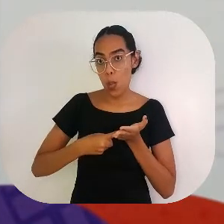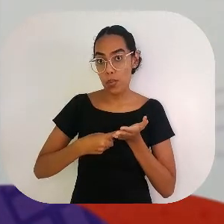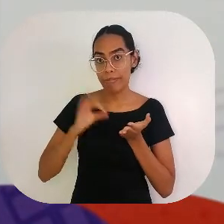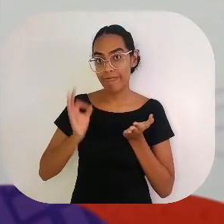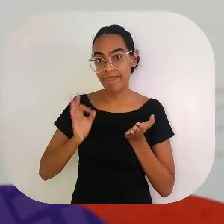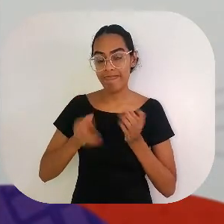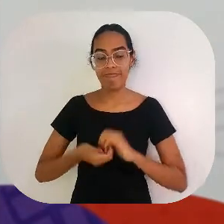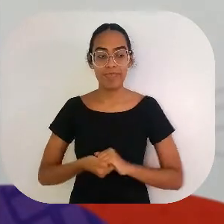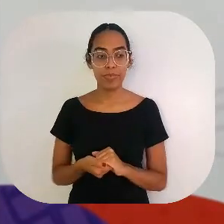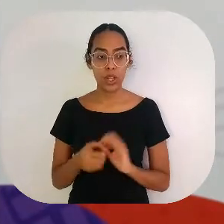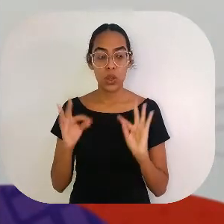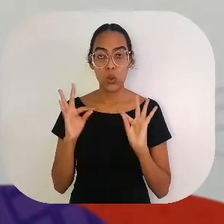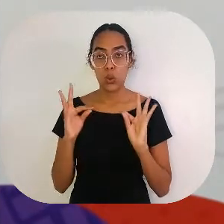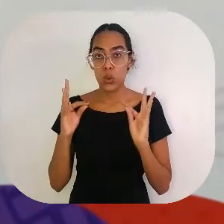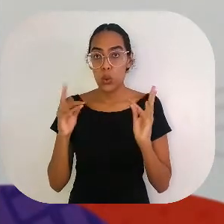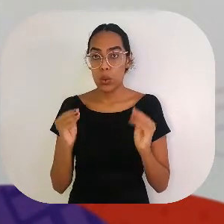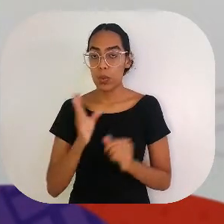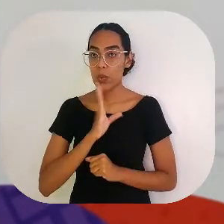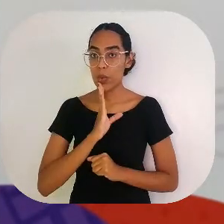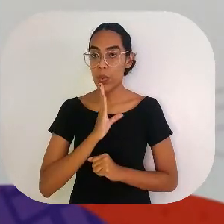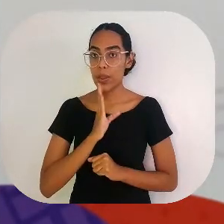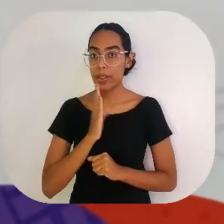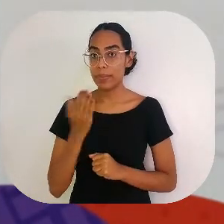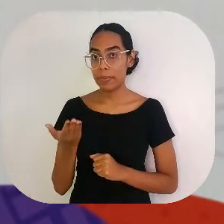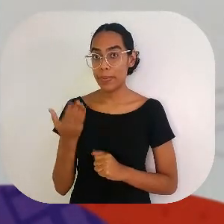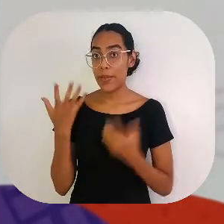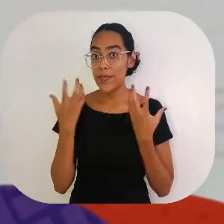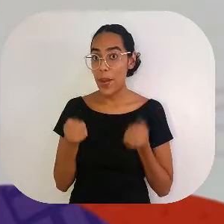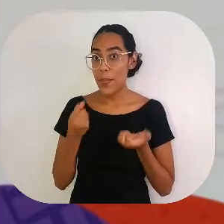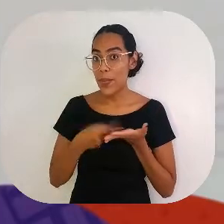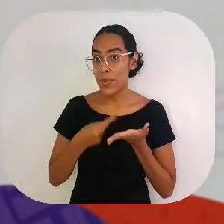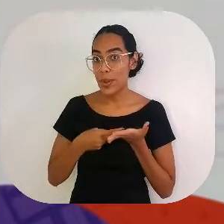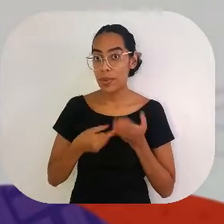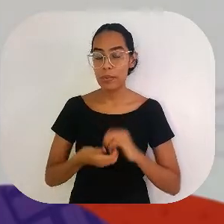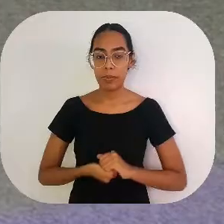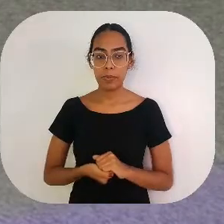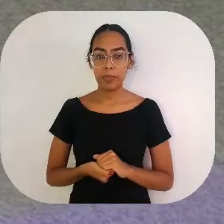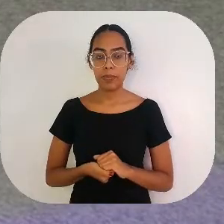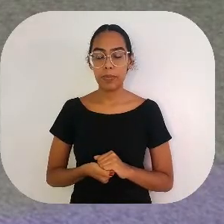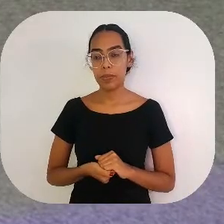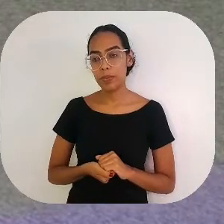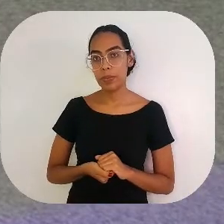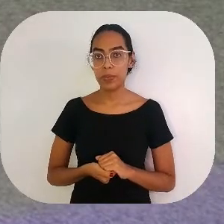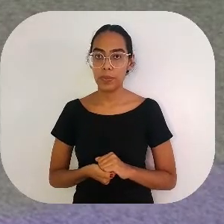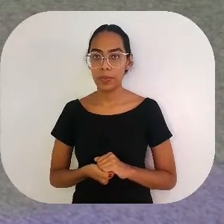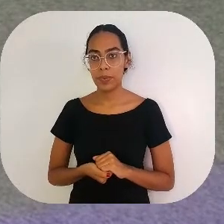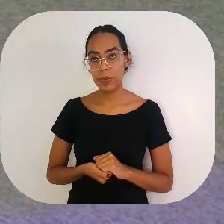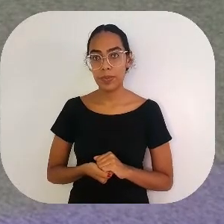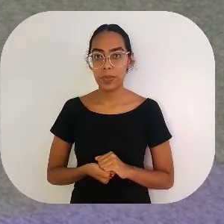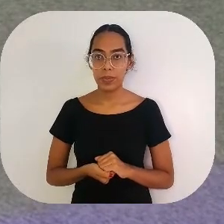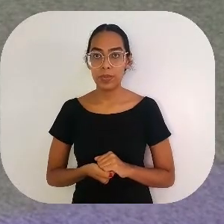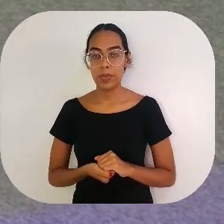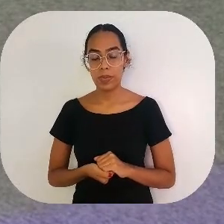ser? Combinado? Eu acho que todo mundo conhece essa música em casa. Vamos cantar comigo? O abre a roda,